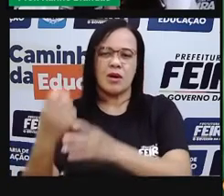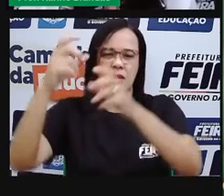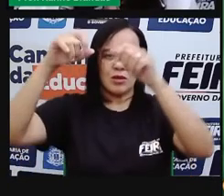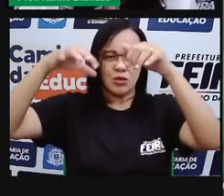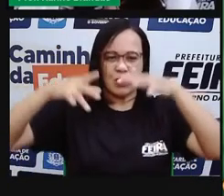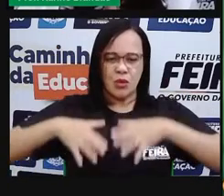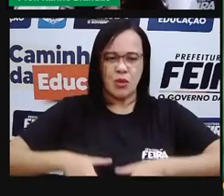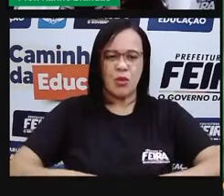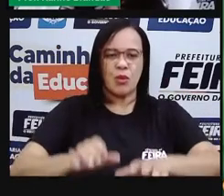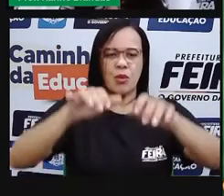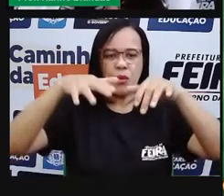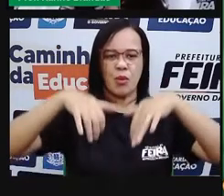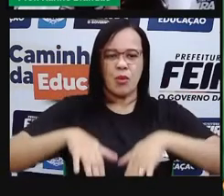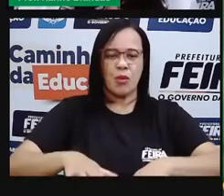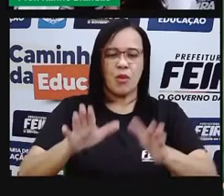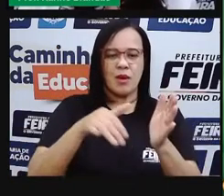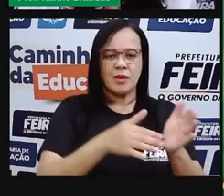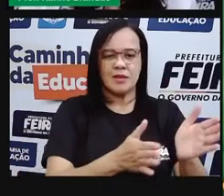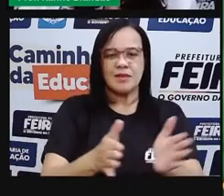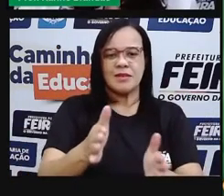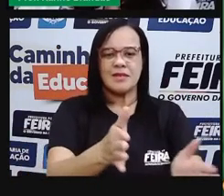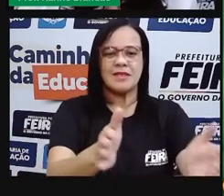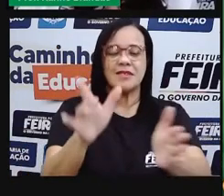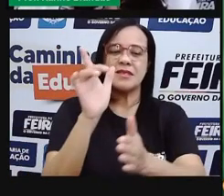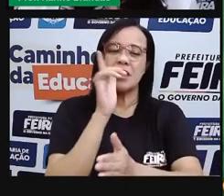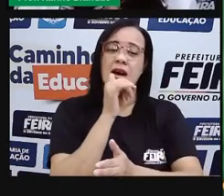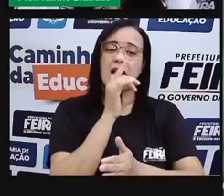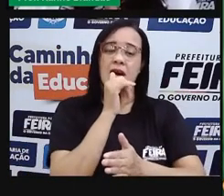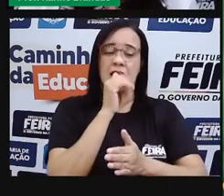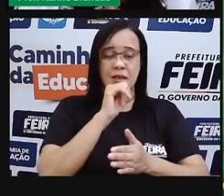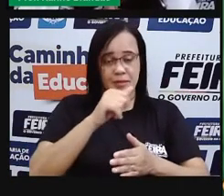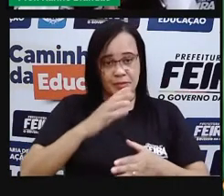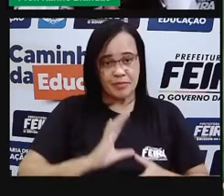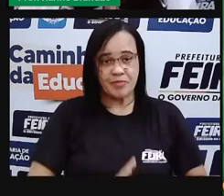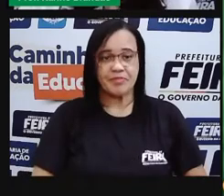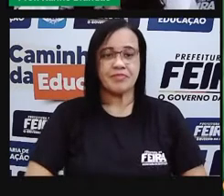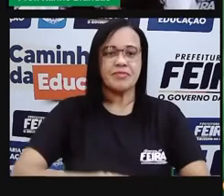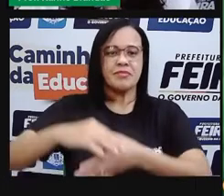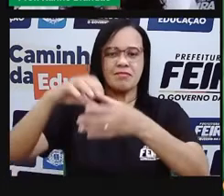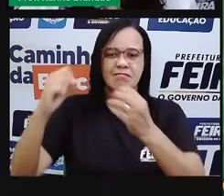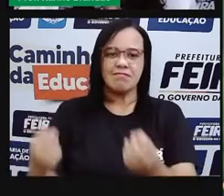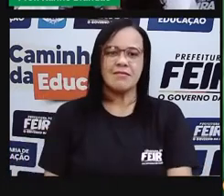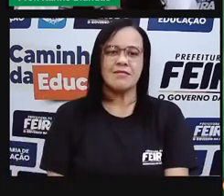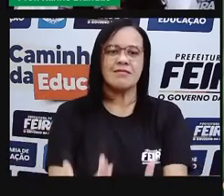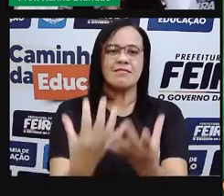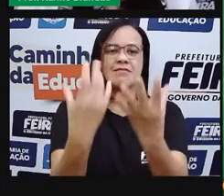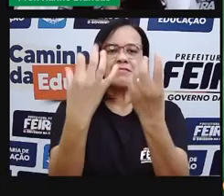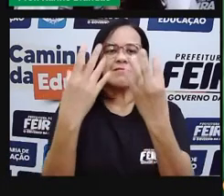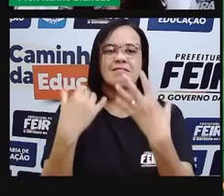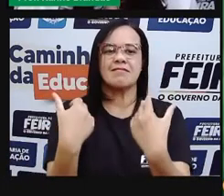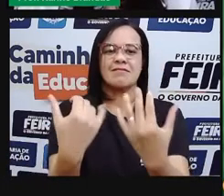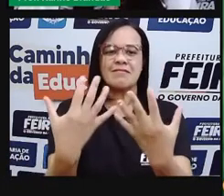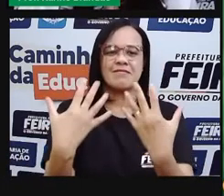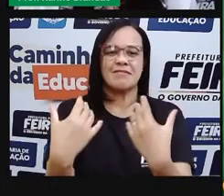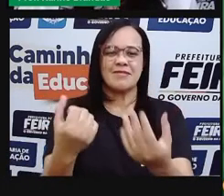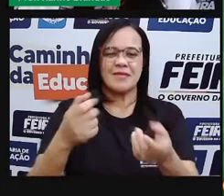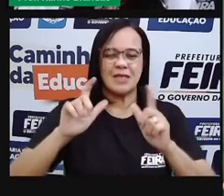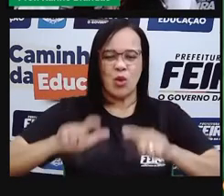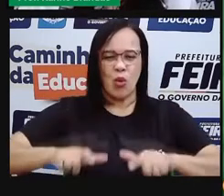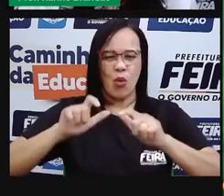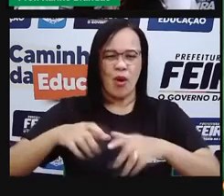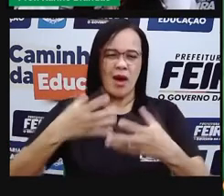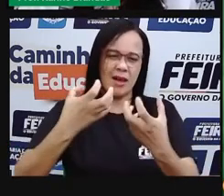ribeirão. Águas escuras dos rios, que levam a fertilidade ao sertão. Águas que banham